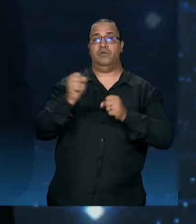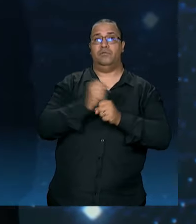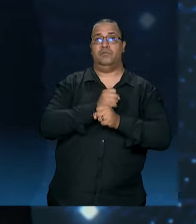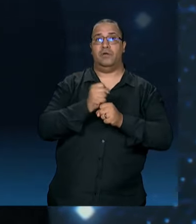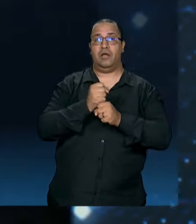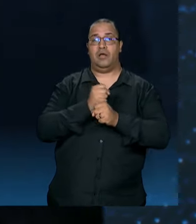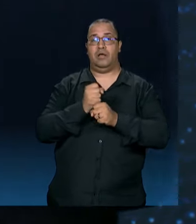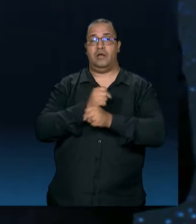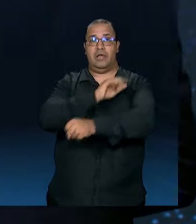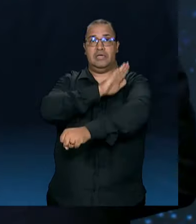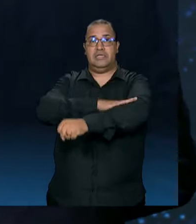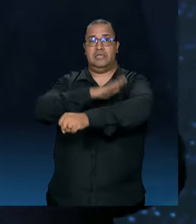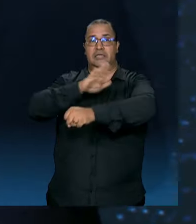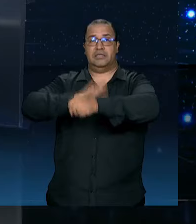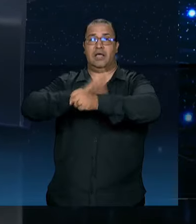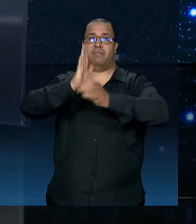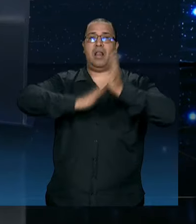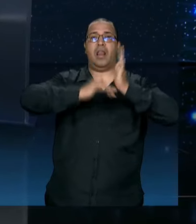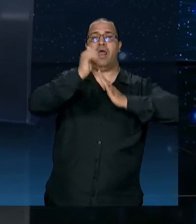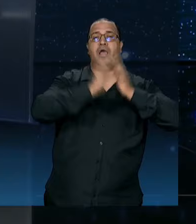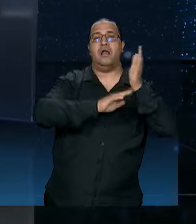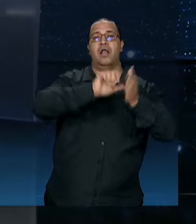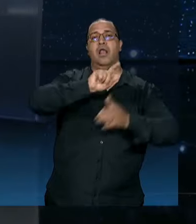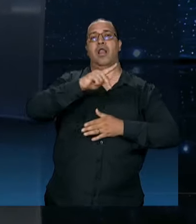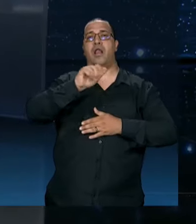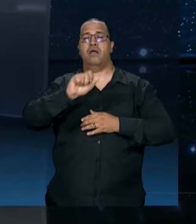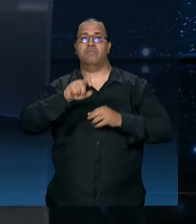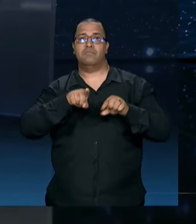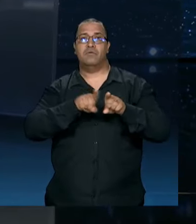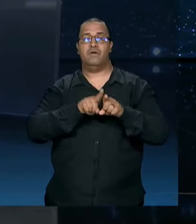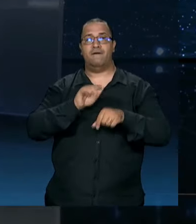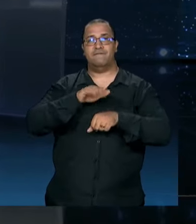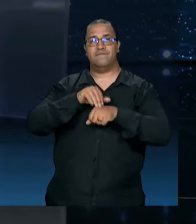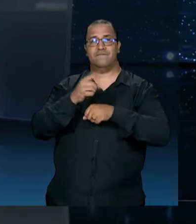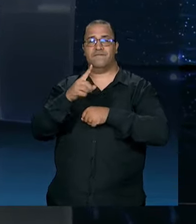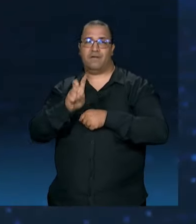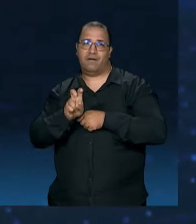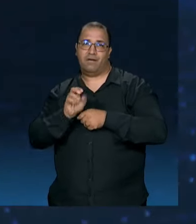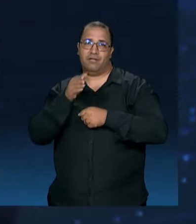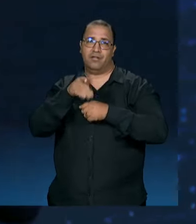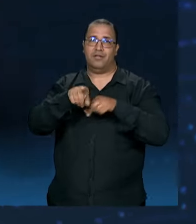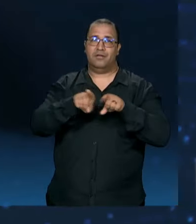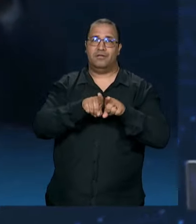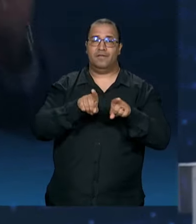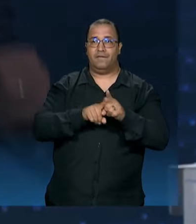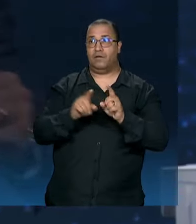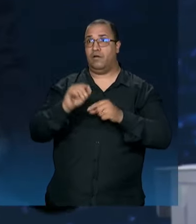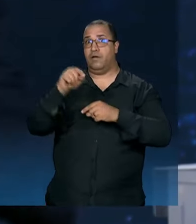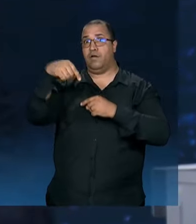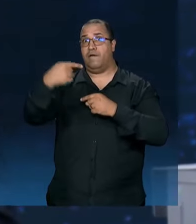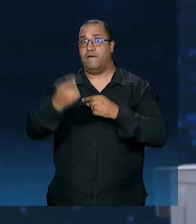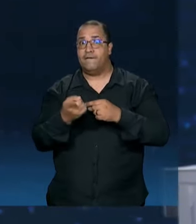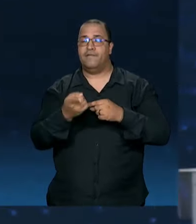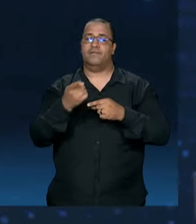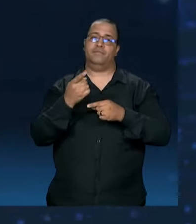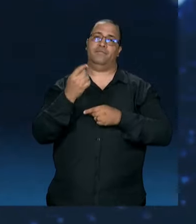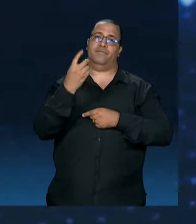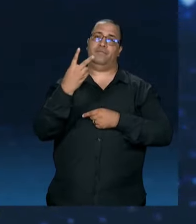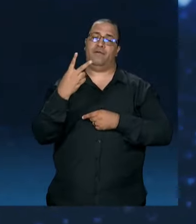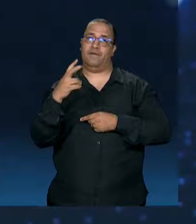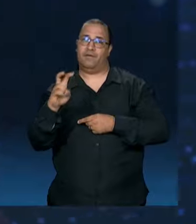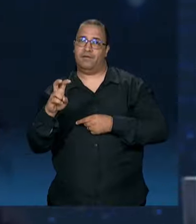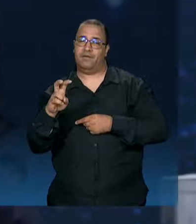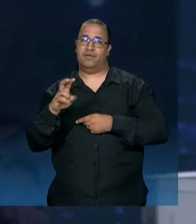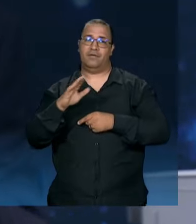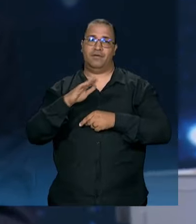Sapopemba e Lapa. E vou fazer mais 15 no meu próximo mandato e vou fazer mais 25 UBS no próximo mandato.